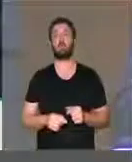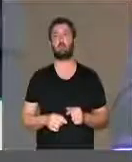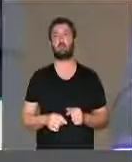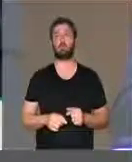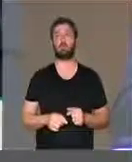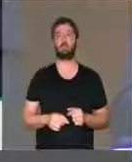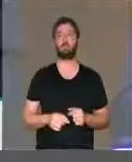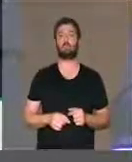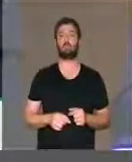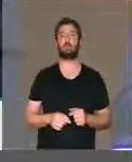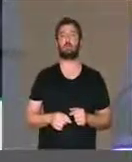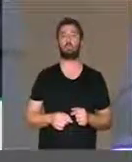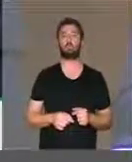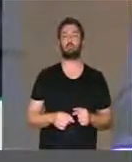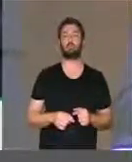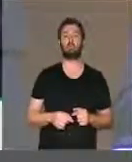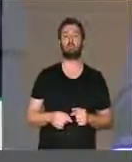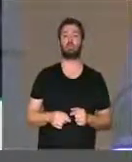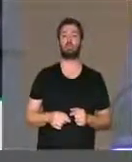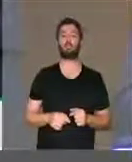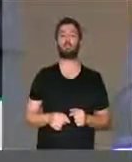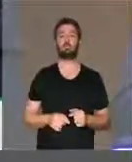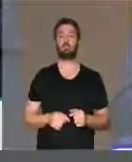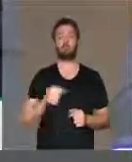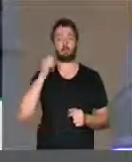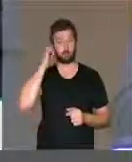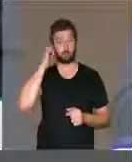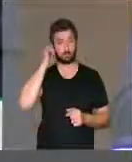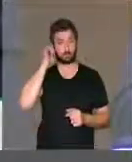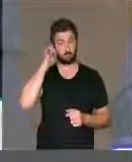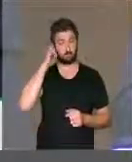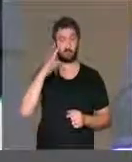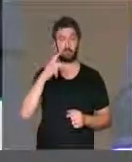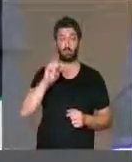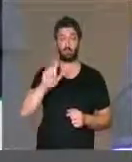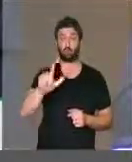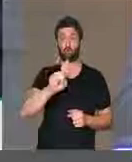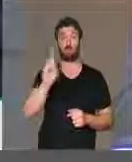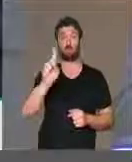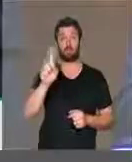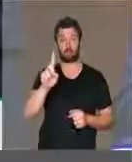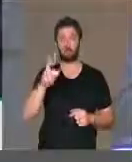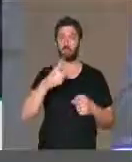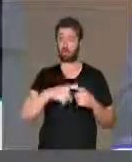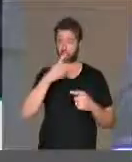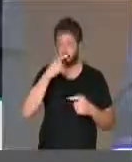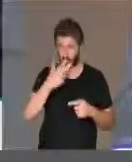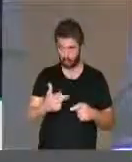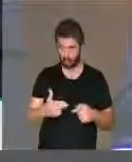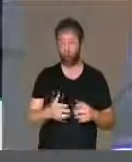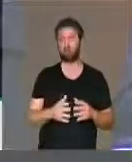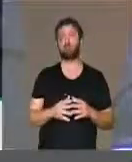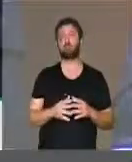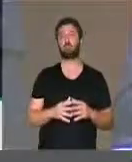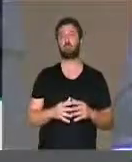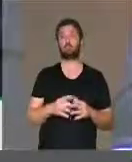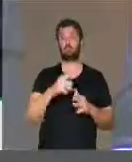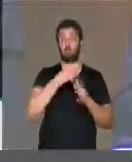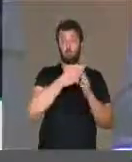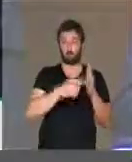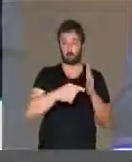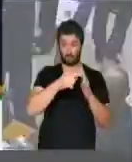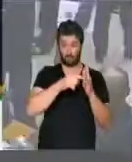O PSOL vota não porque entende que esses